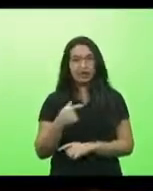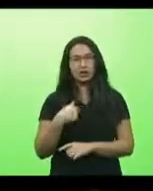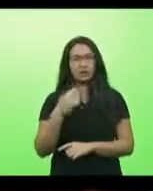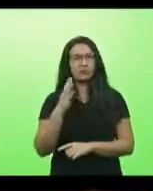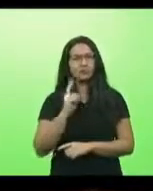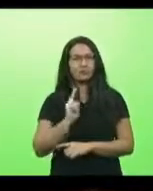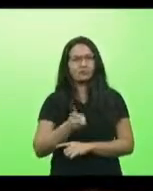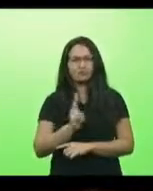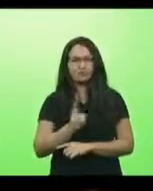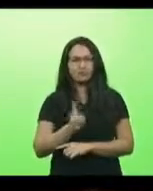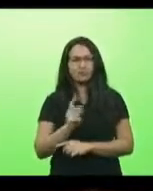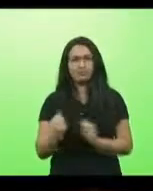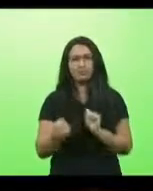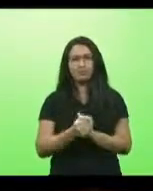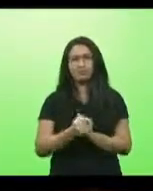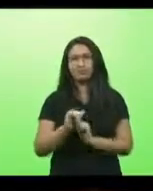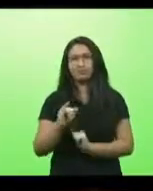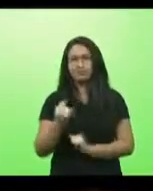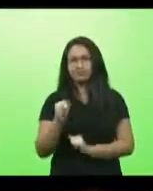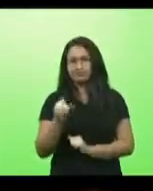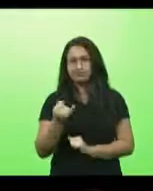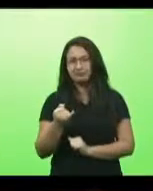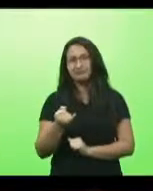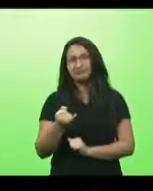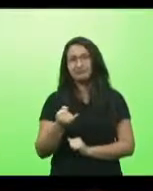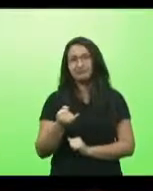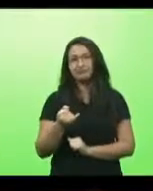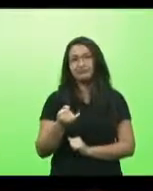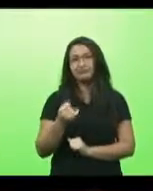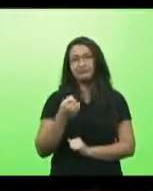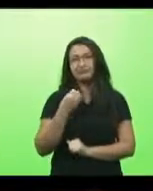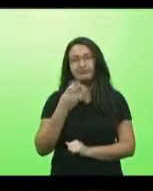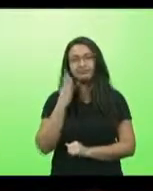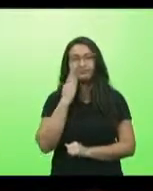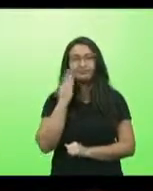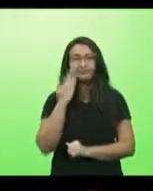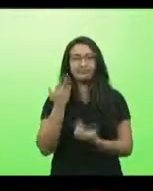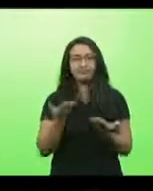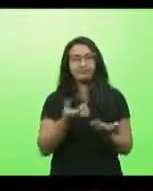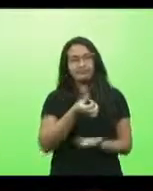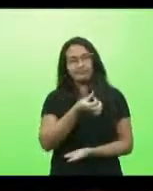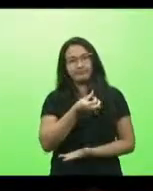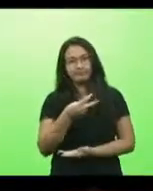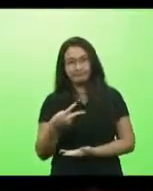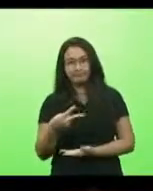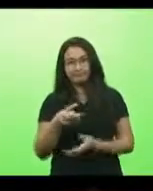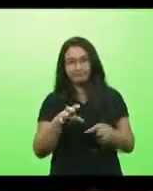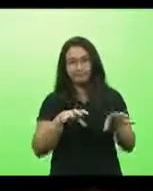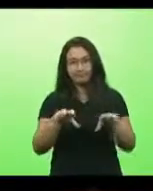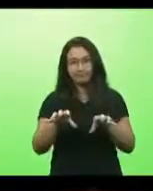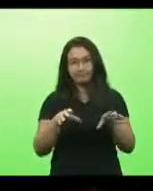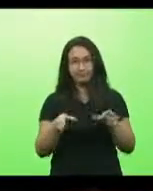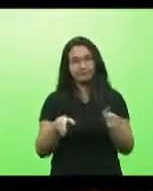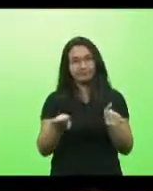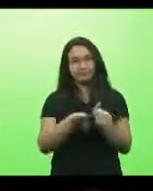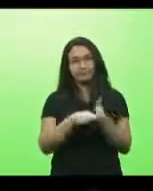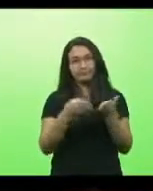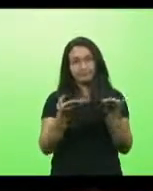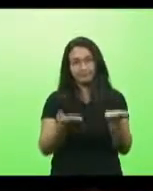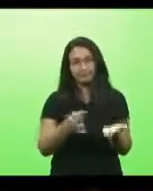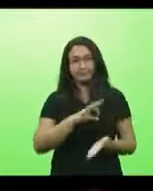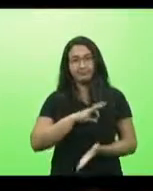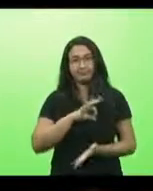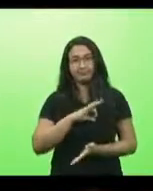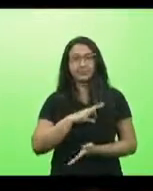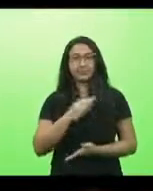estou com Itajaí por isso é bom saber que 62 policiais militares serão remetidos para lá é uma força que pede